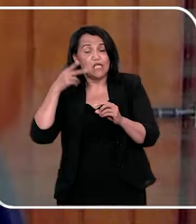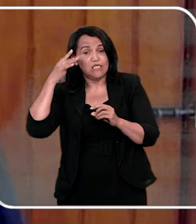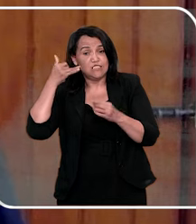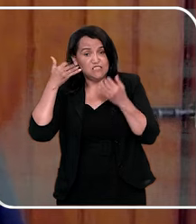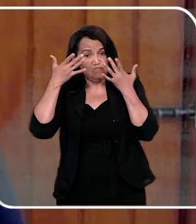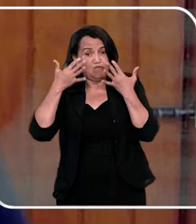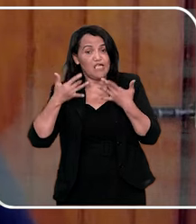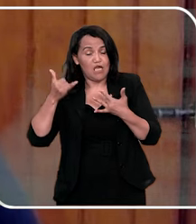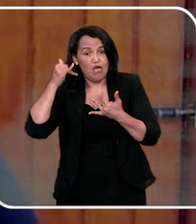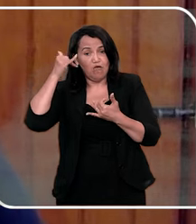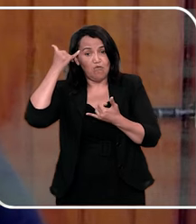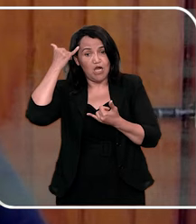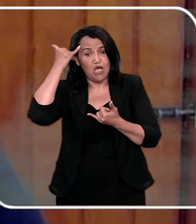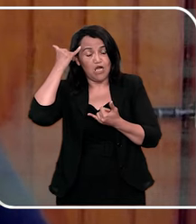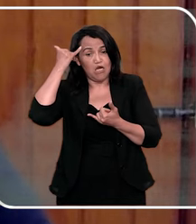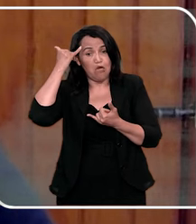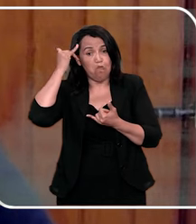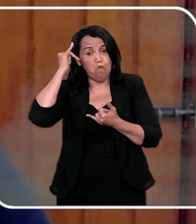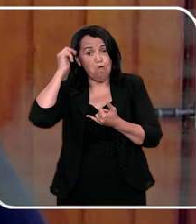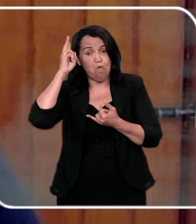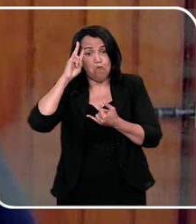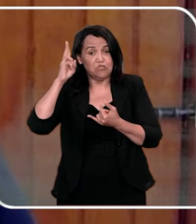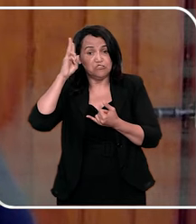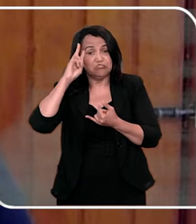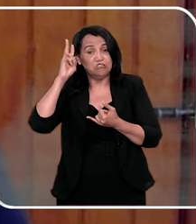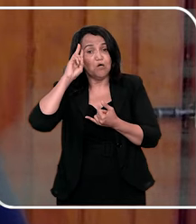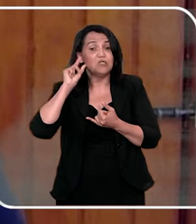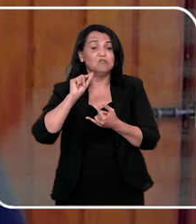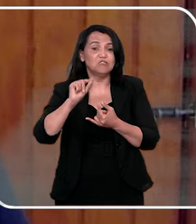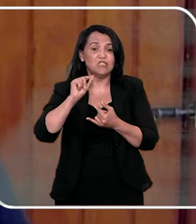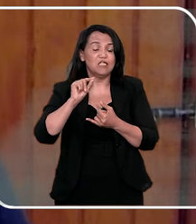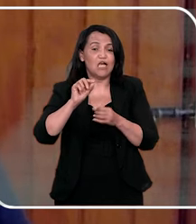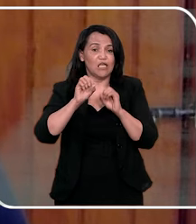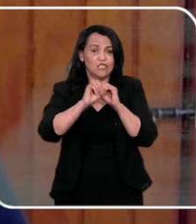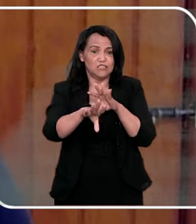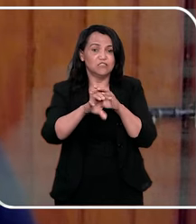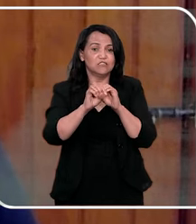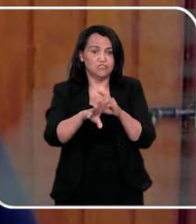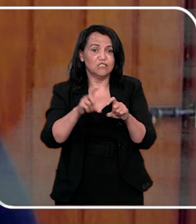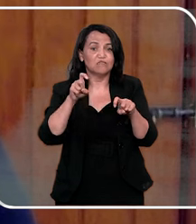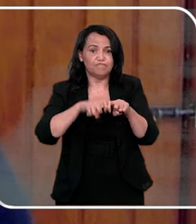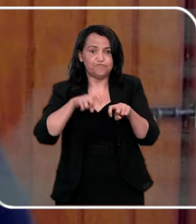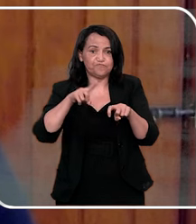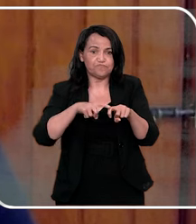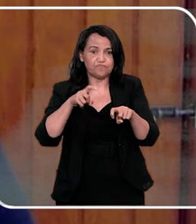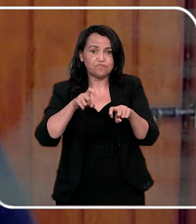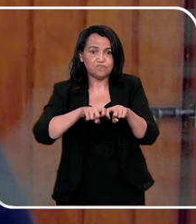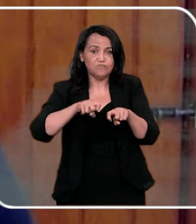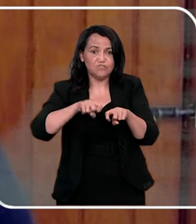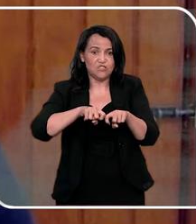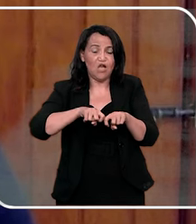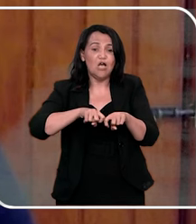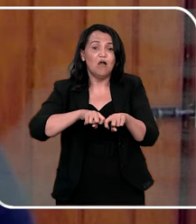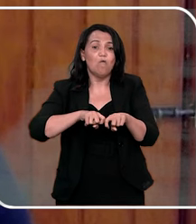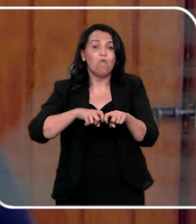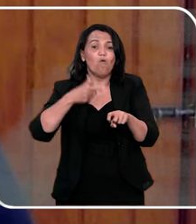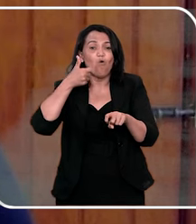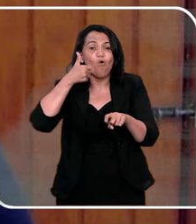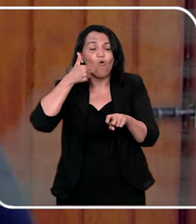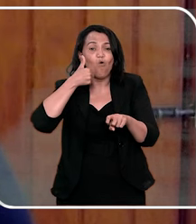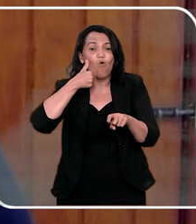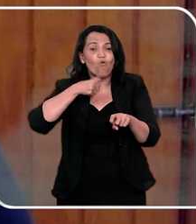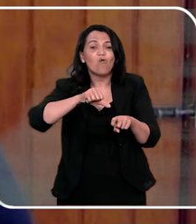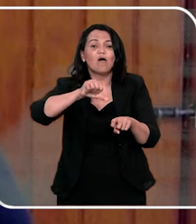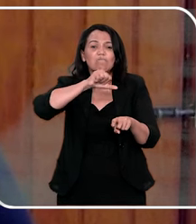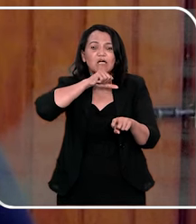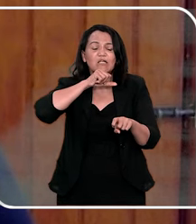ilustrar com uma história, que uma educadora sexual conta, ela tem a autora de um livro, que, depois de uma palestra